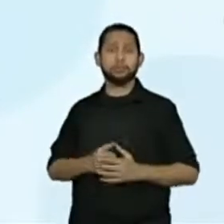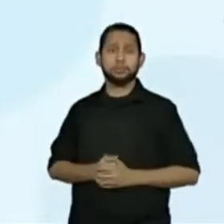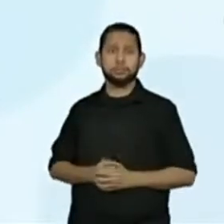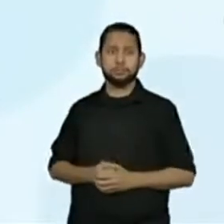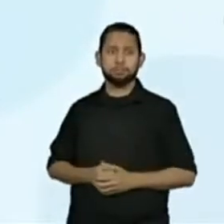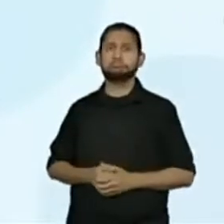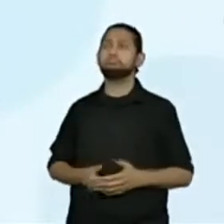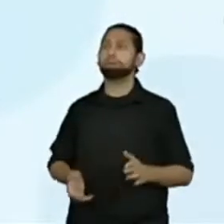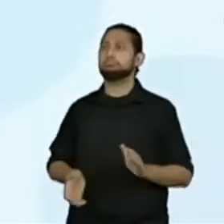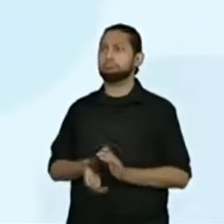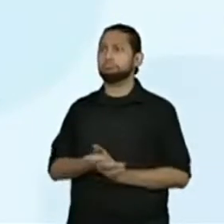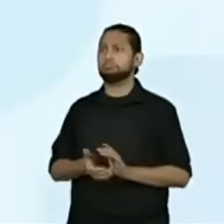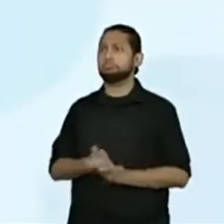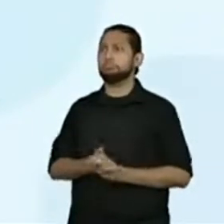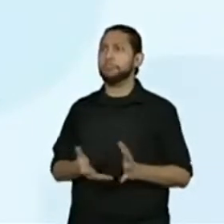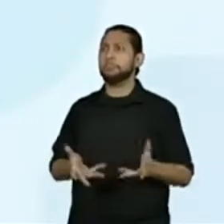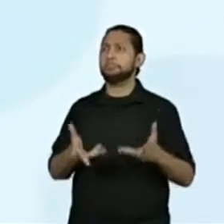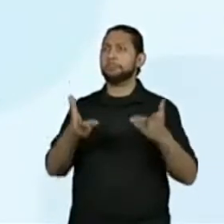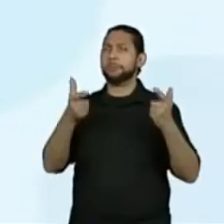Maravilhoso.